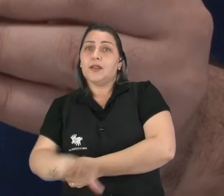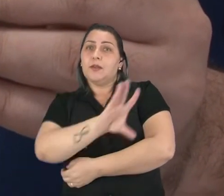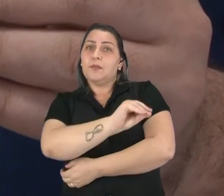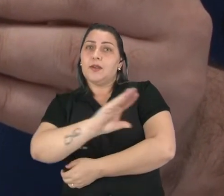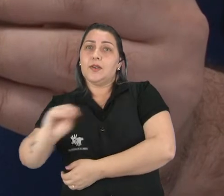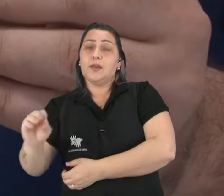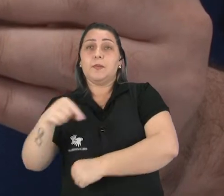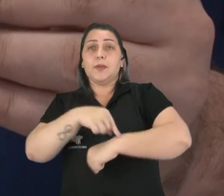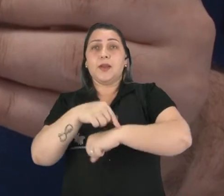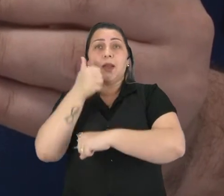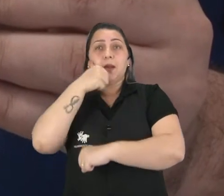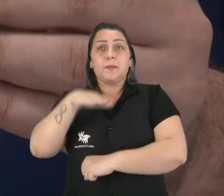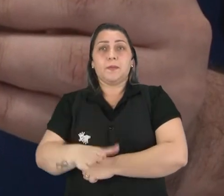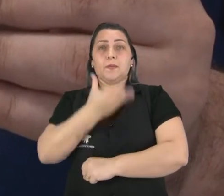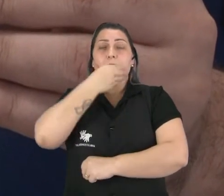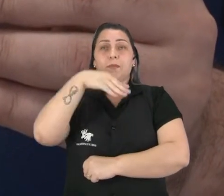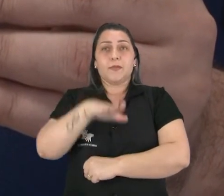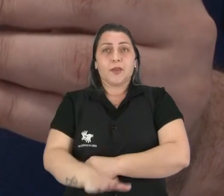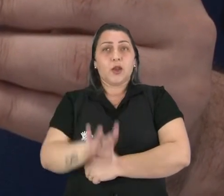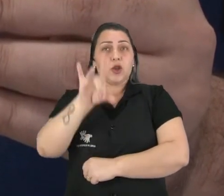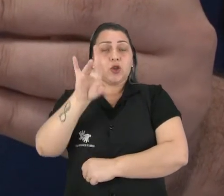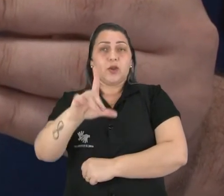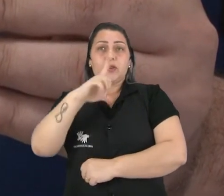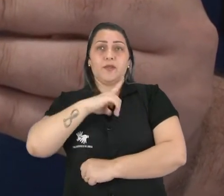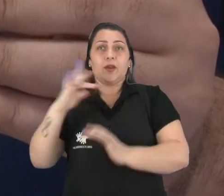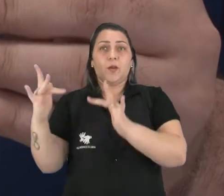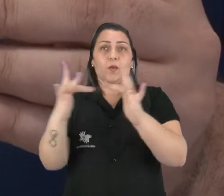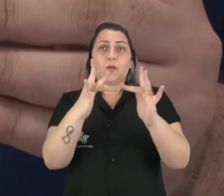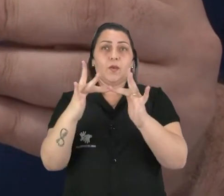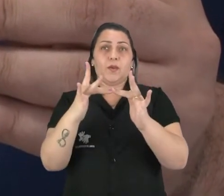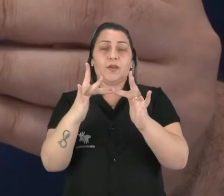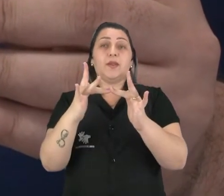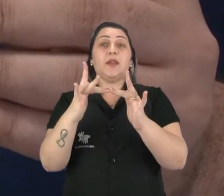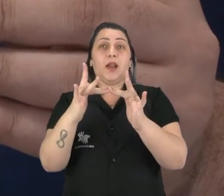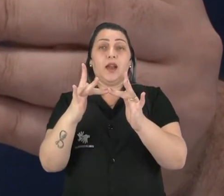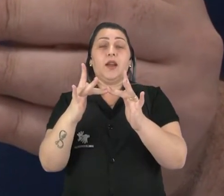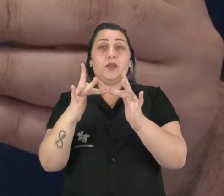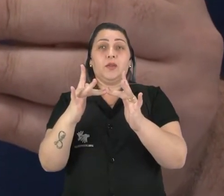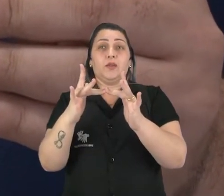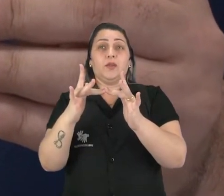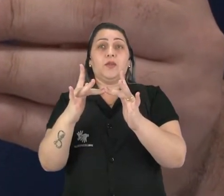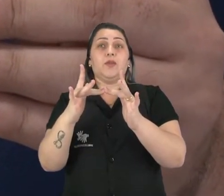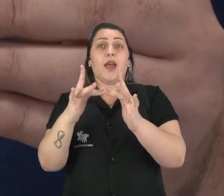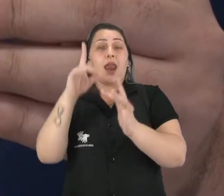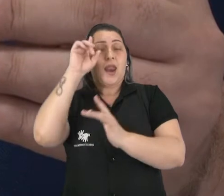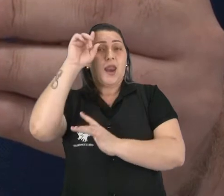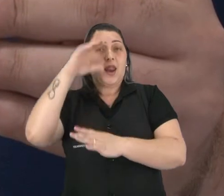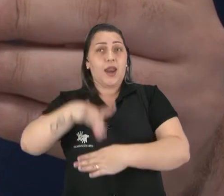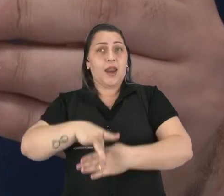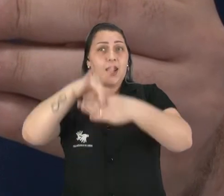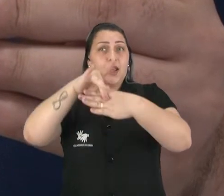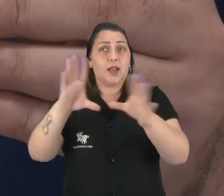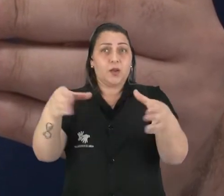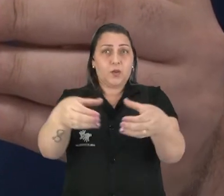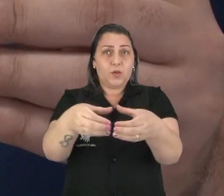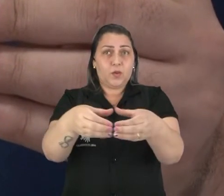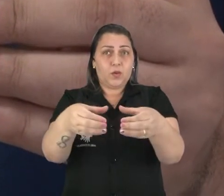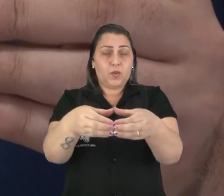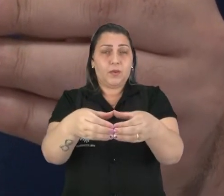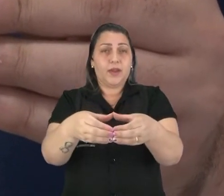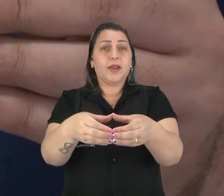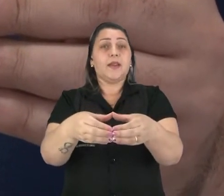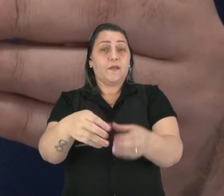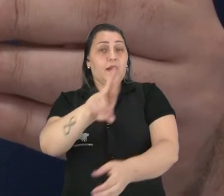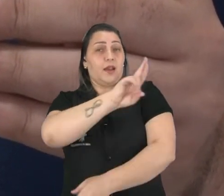Nesse período, meninos e meninas só tiveram contato com seus guias, geralmente líderes de grupo, que